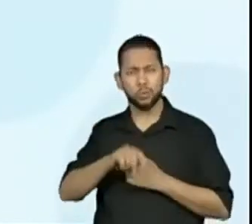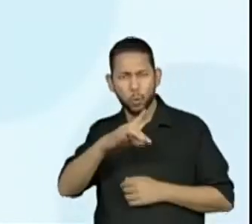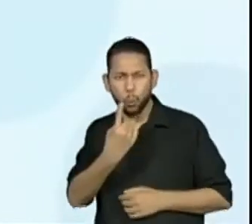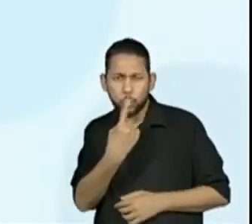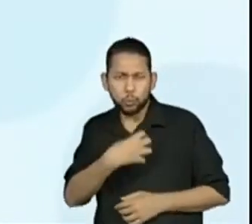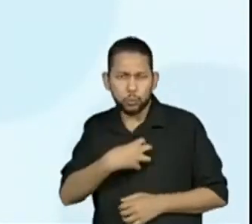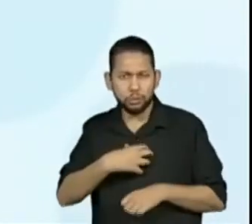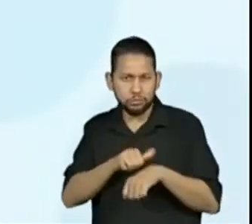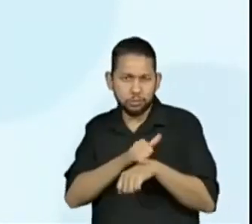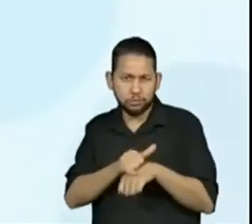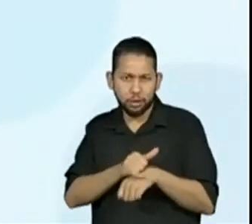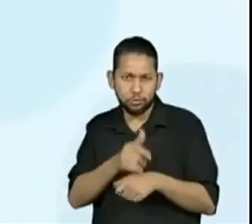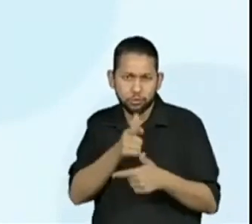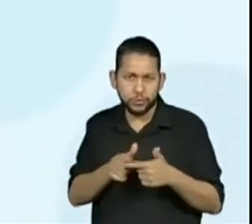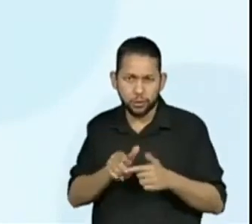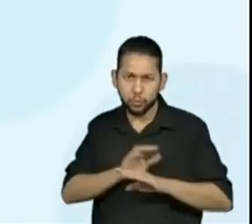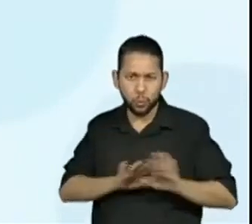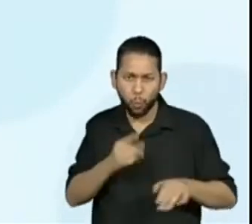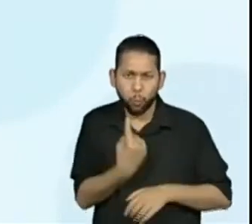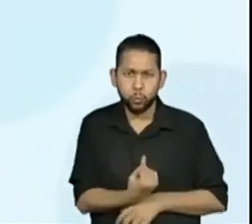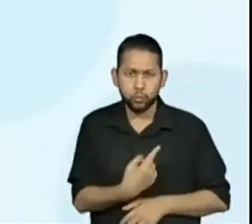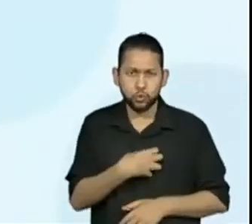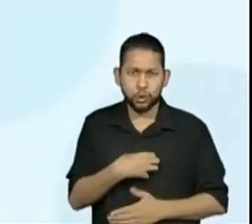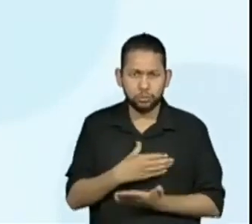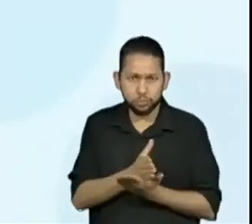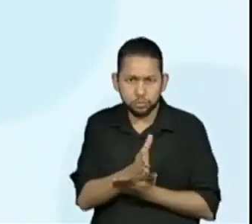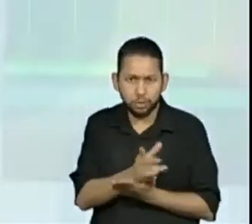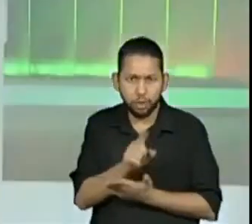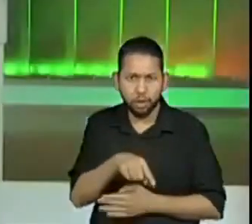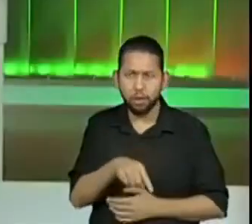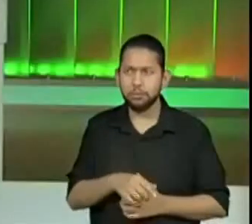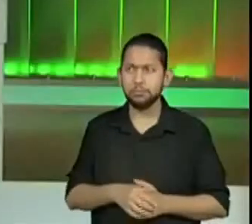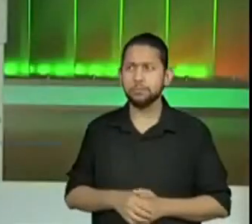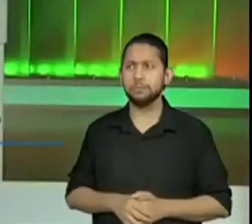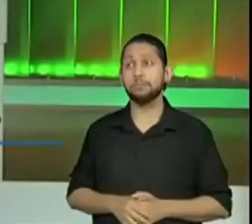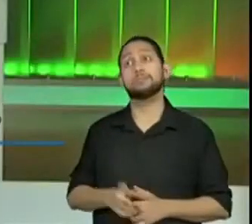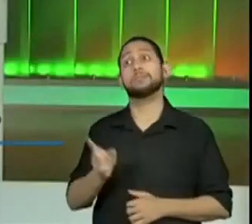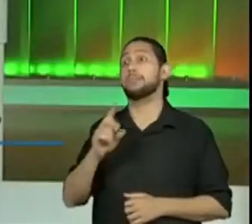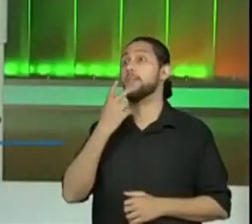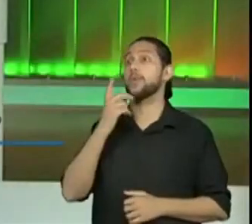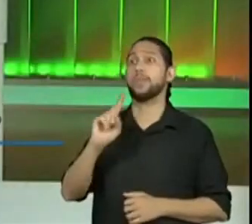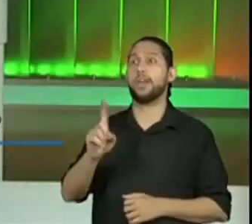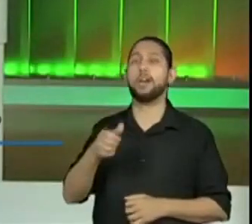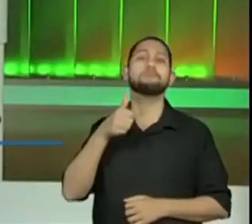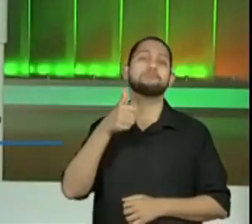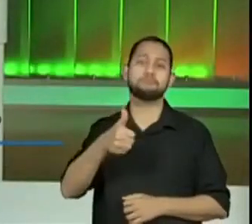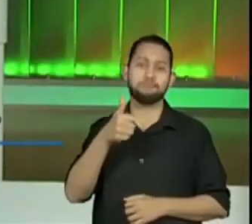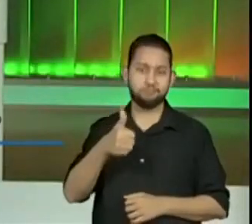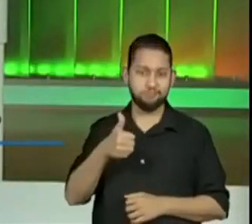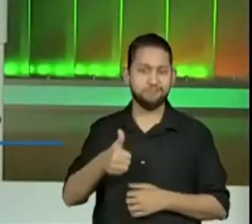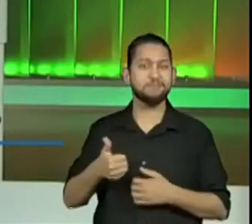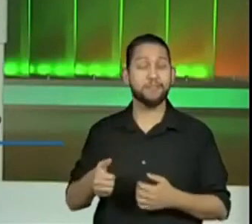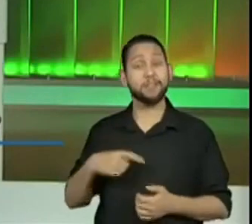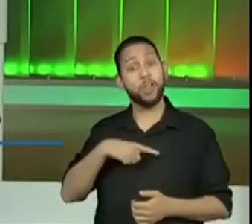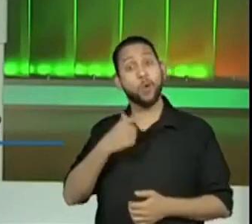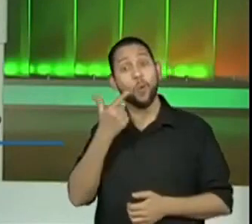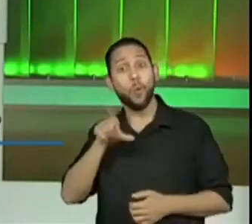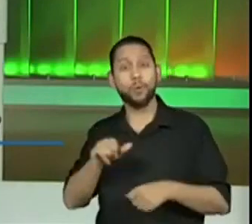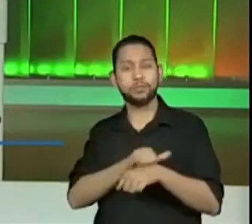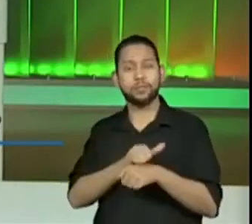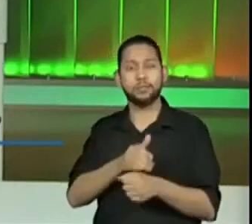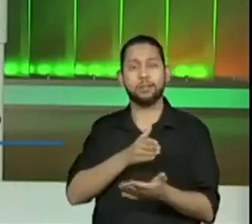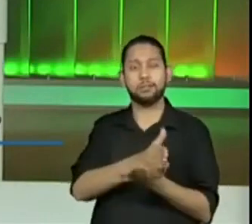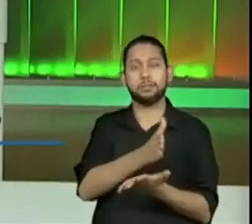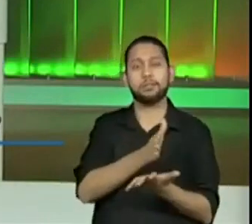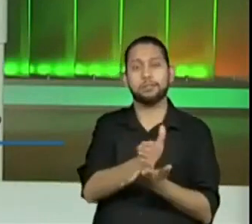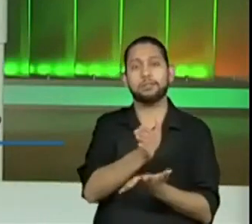Só temos uma forma? Olha, Danilo disse que não. Então, vamos para a próxima